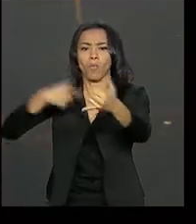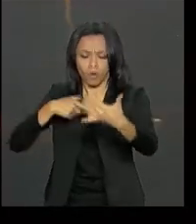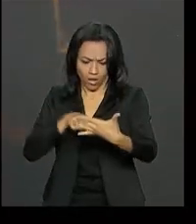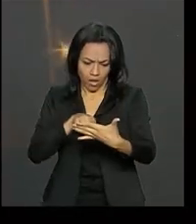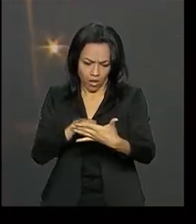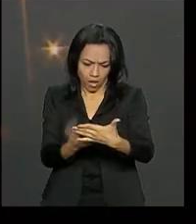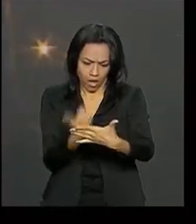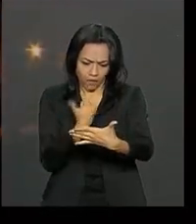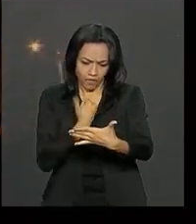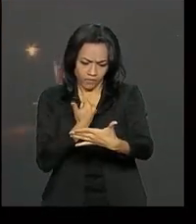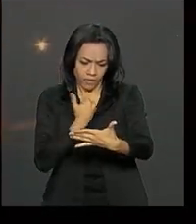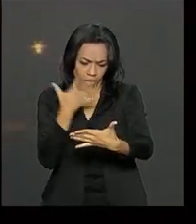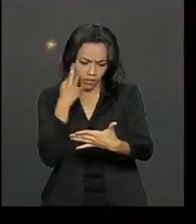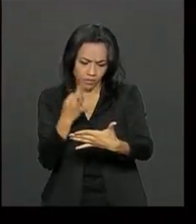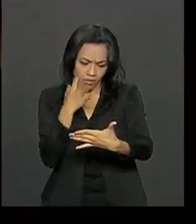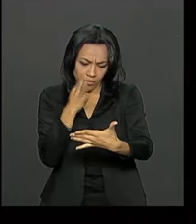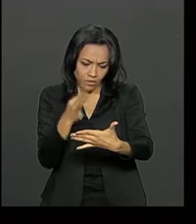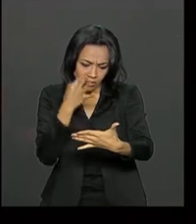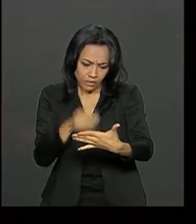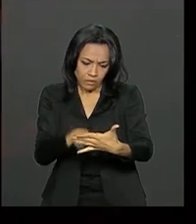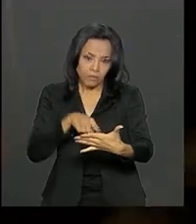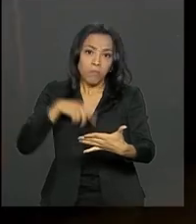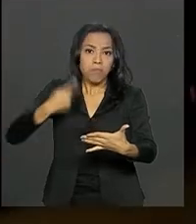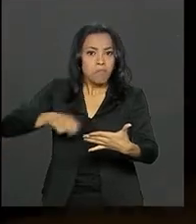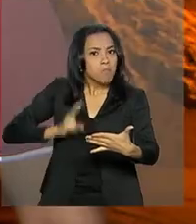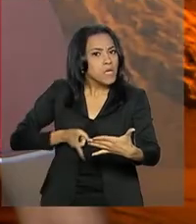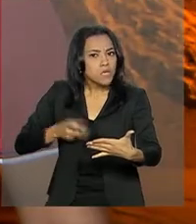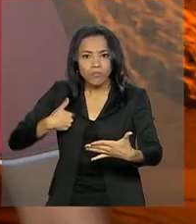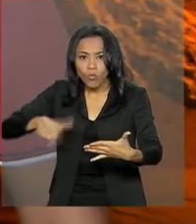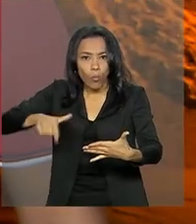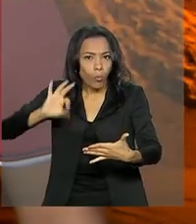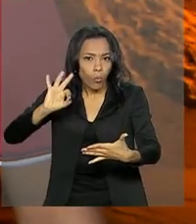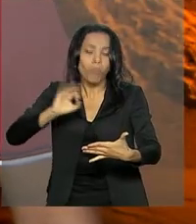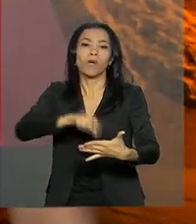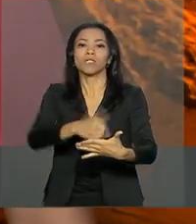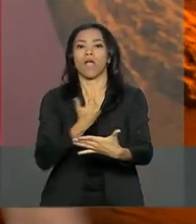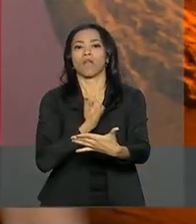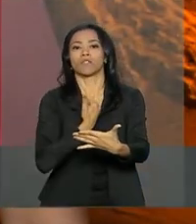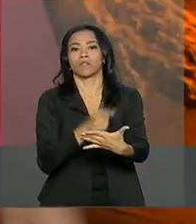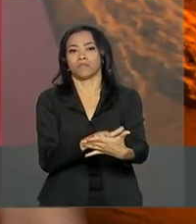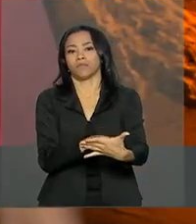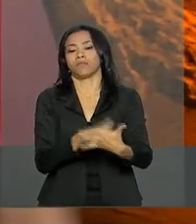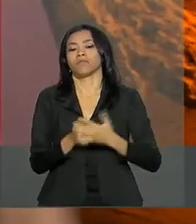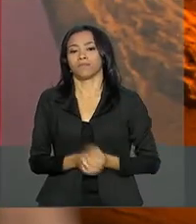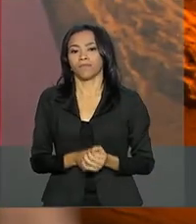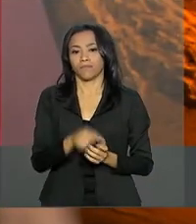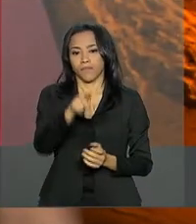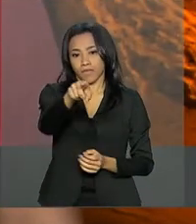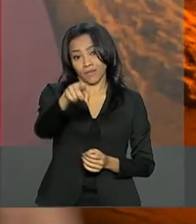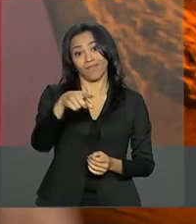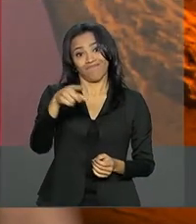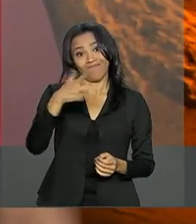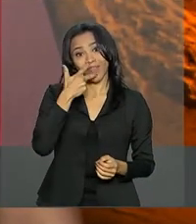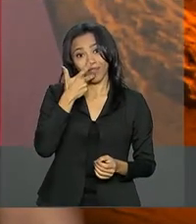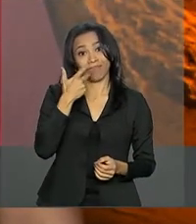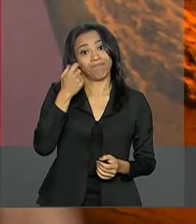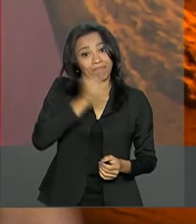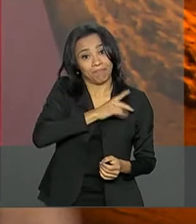tensão é constante, mesmo quando não está trabalhando. Com medo e preocupado,